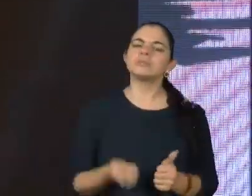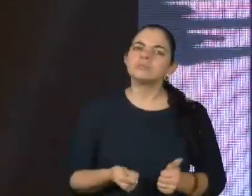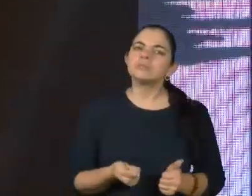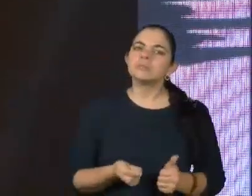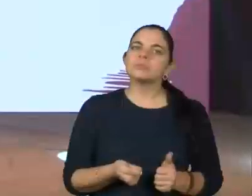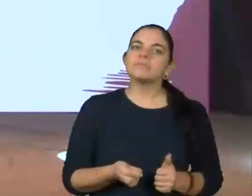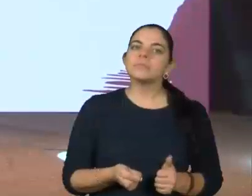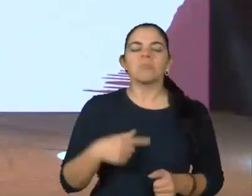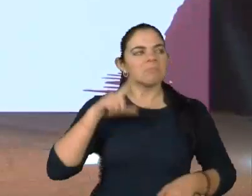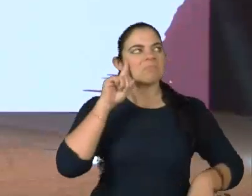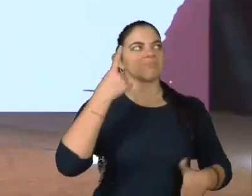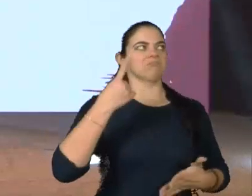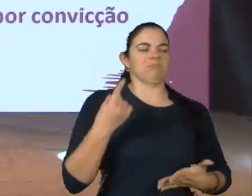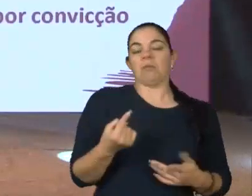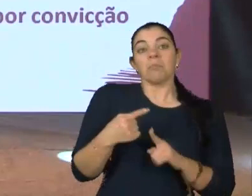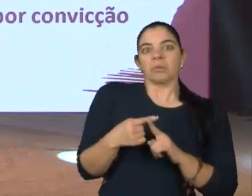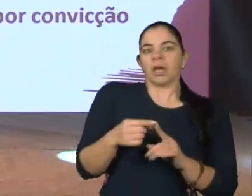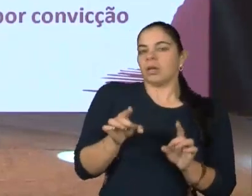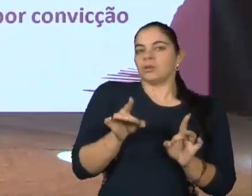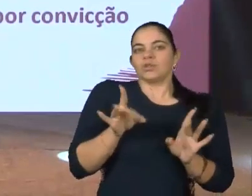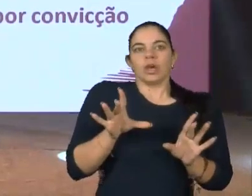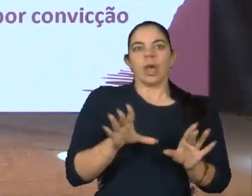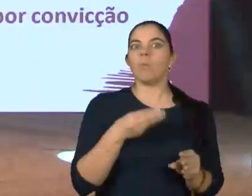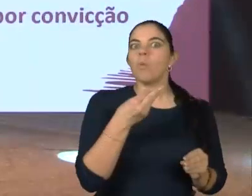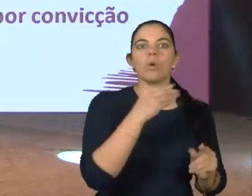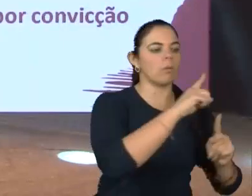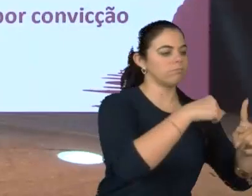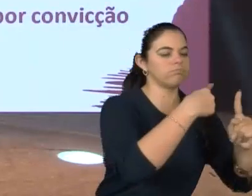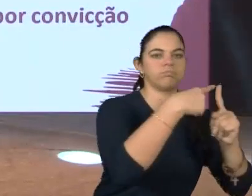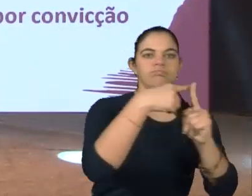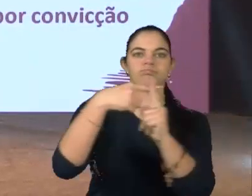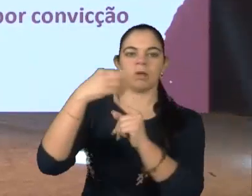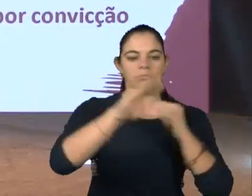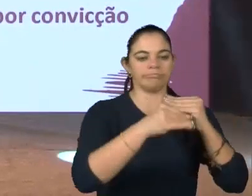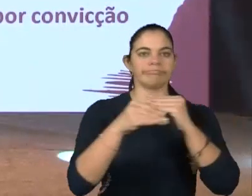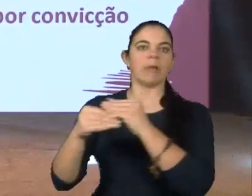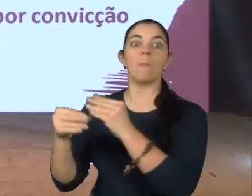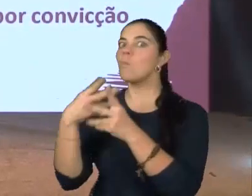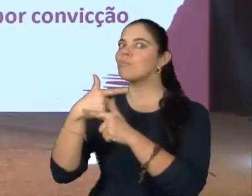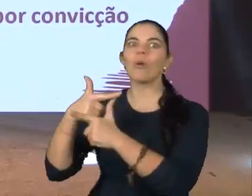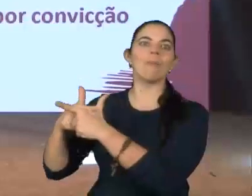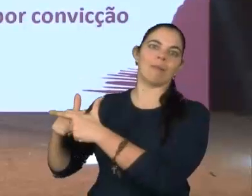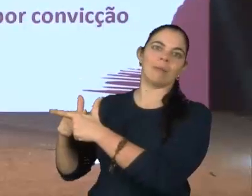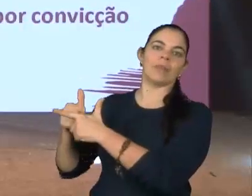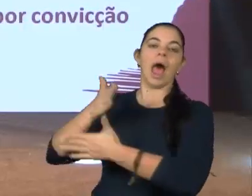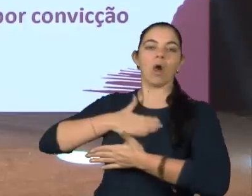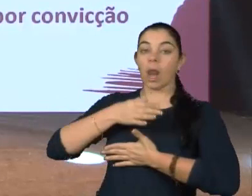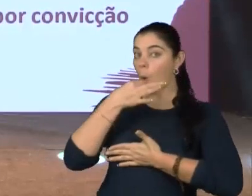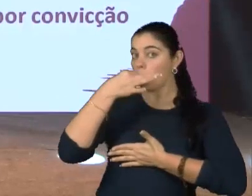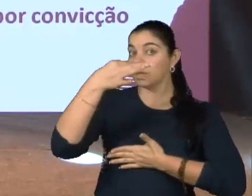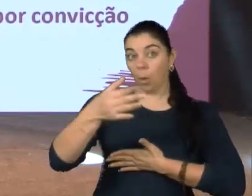Ora, isso acontece por uma somatória de motivos, mas eu trouxe, na minha opinião, aquilo que eu acho os três